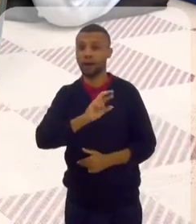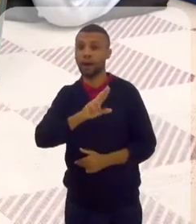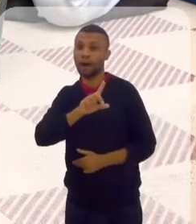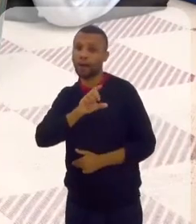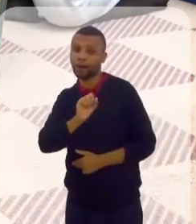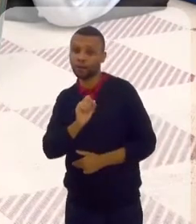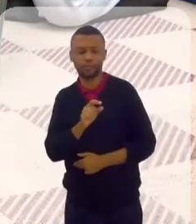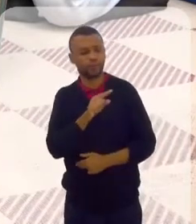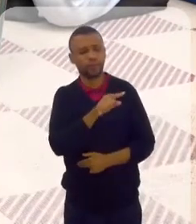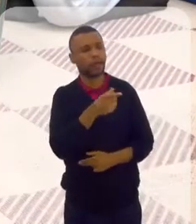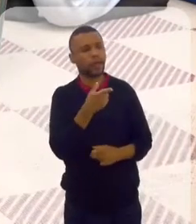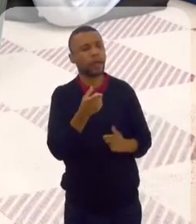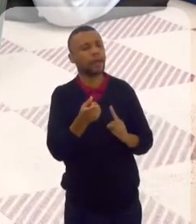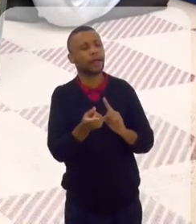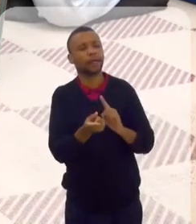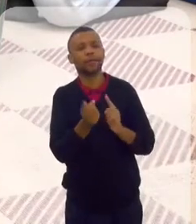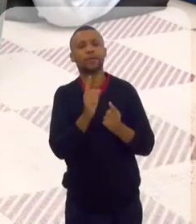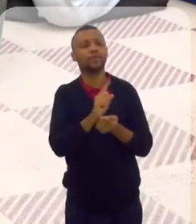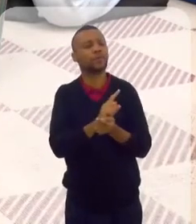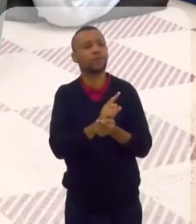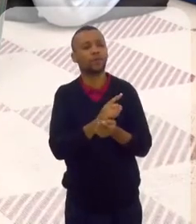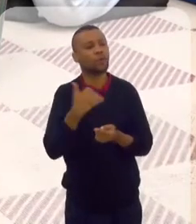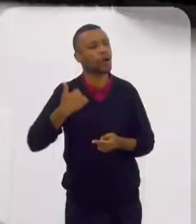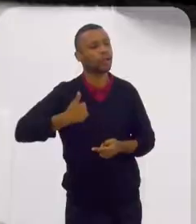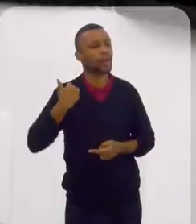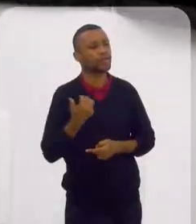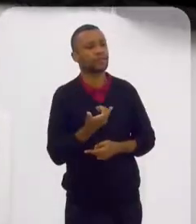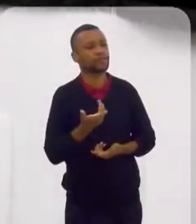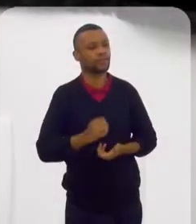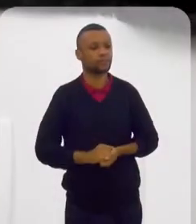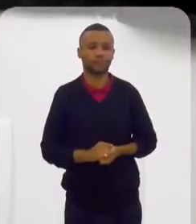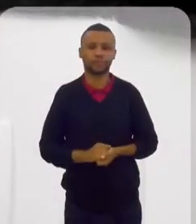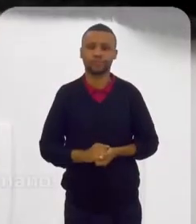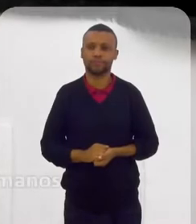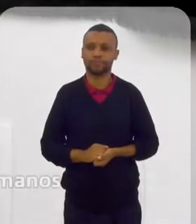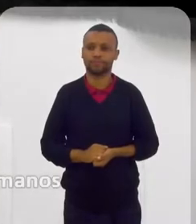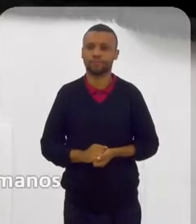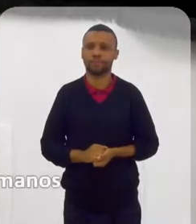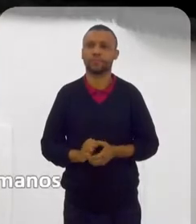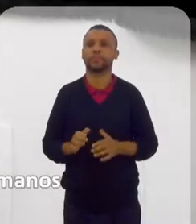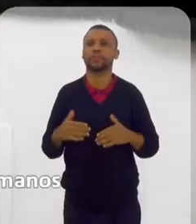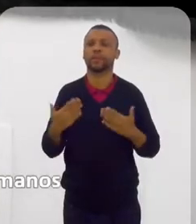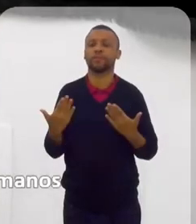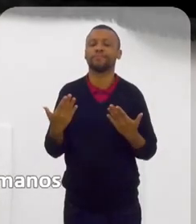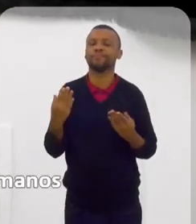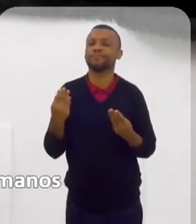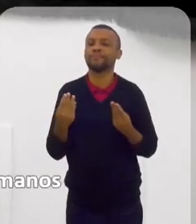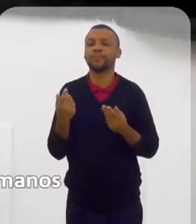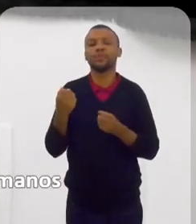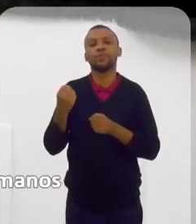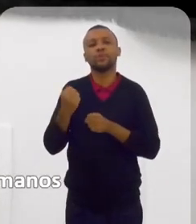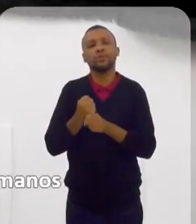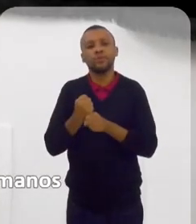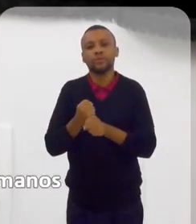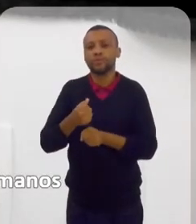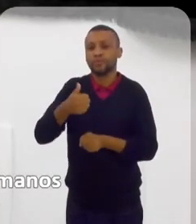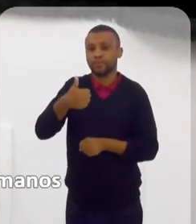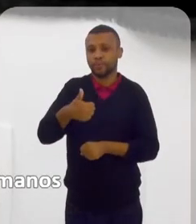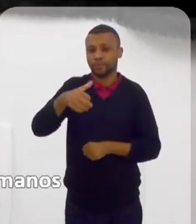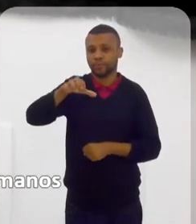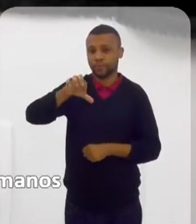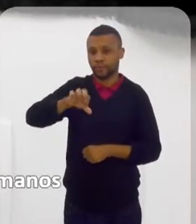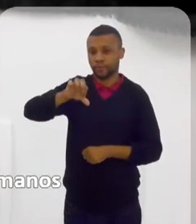você se converteu ao islamismo por quantos anos? Foi no ano de 96.